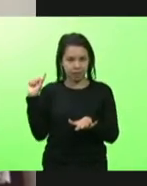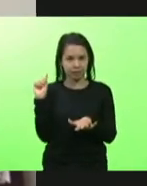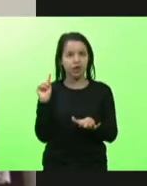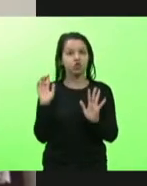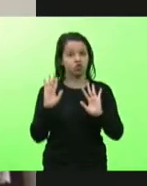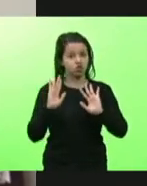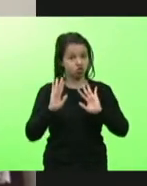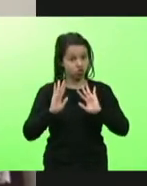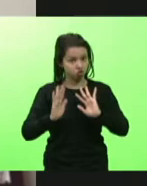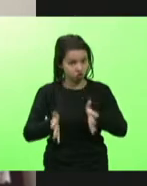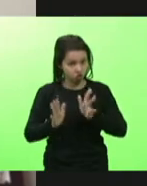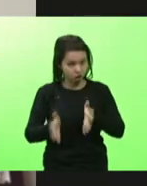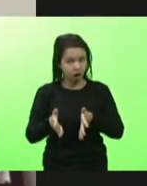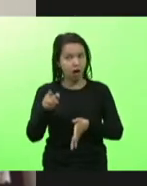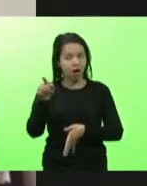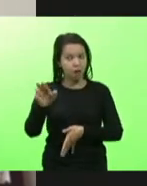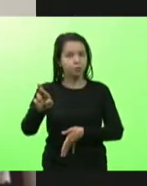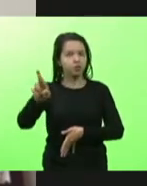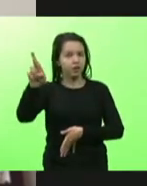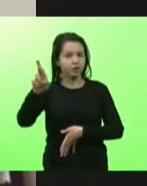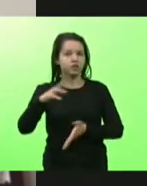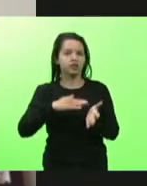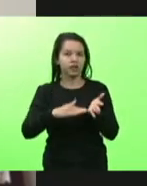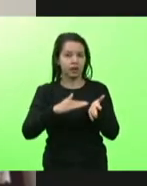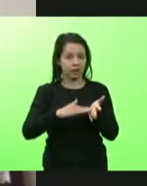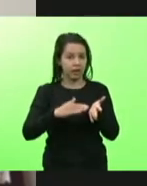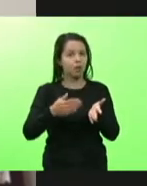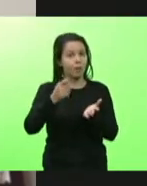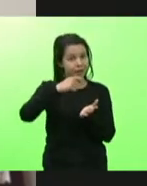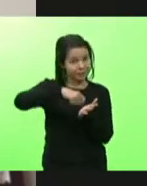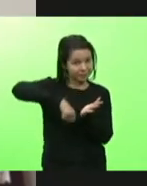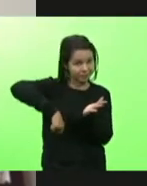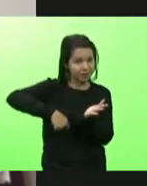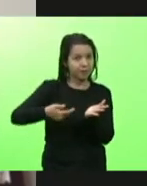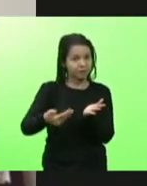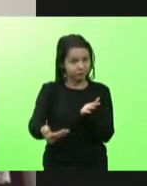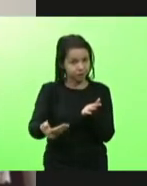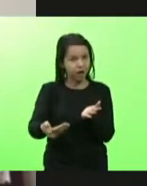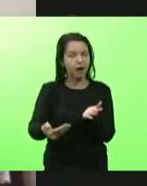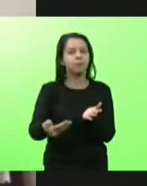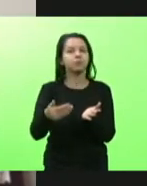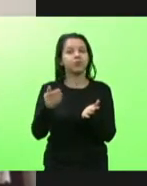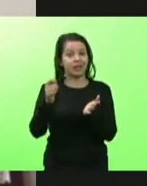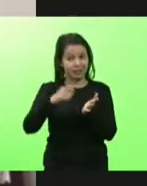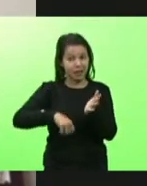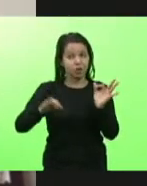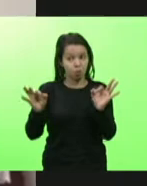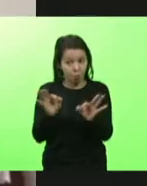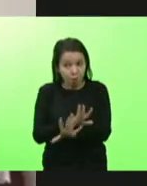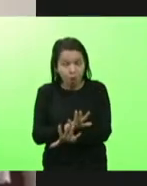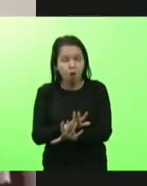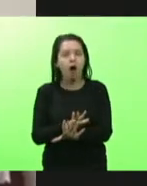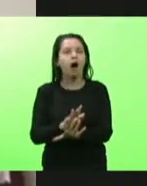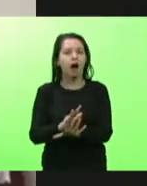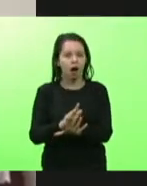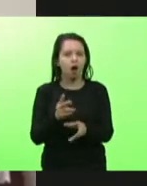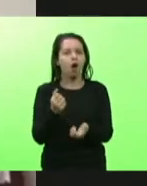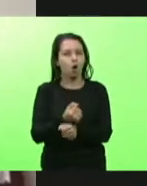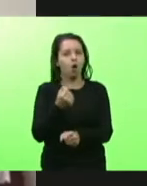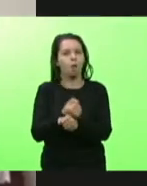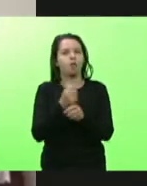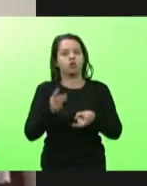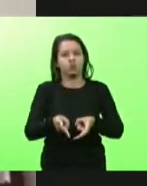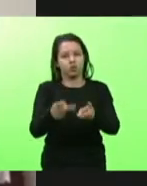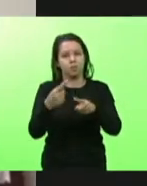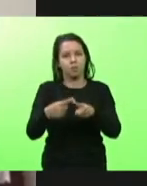na mão do secretário para ser assinado e assinado esse TAC, a obra continua, já que ela tem recursos garantidos